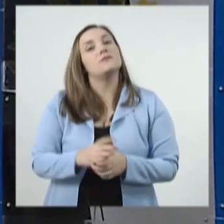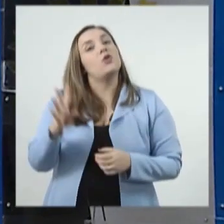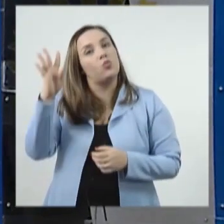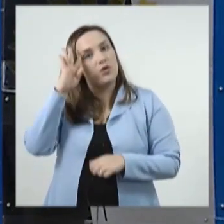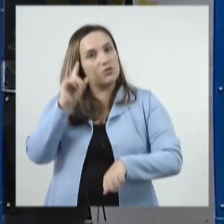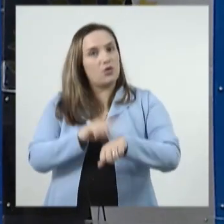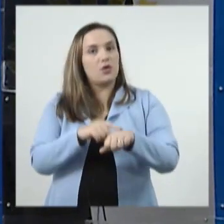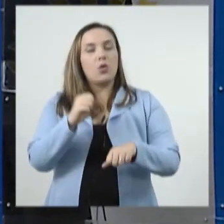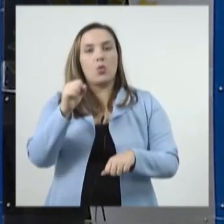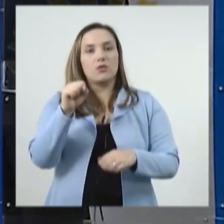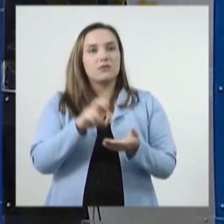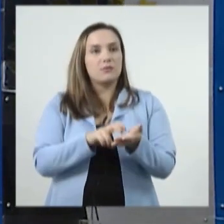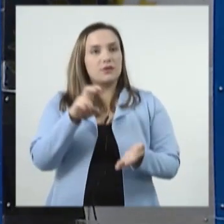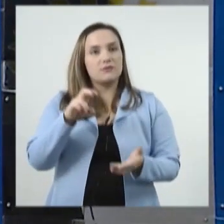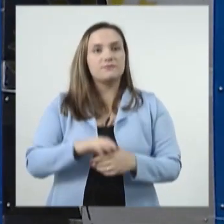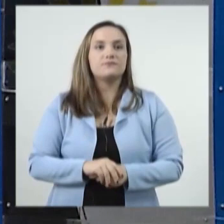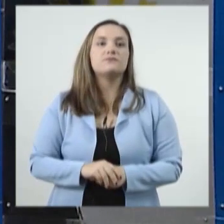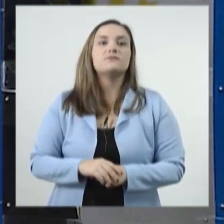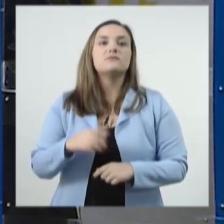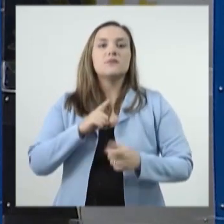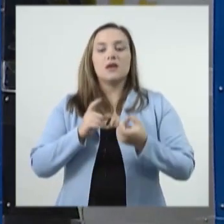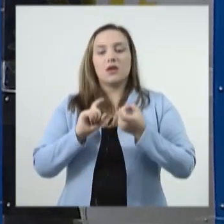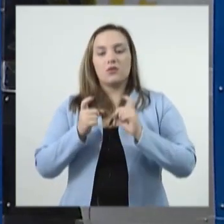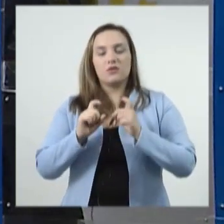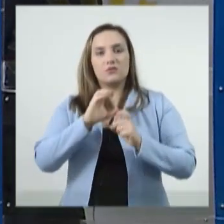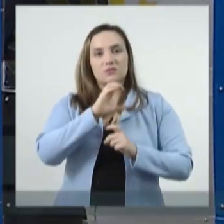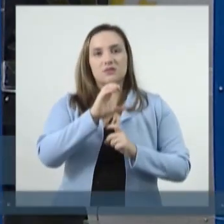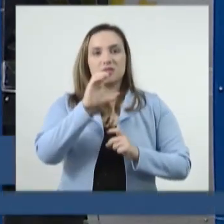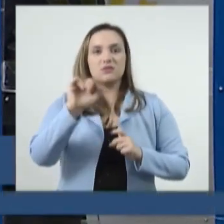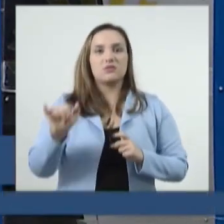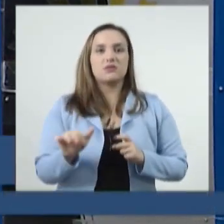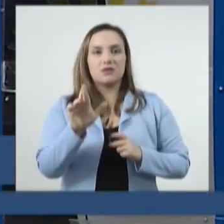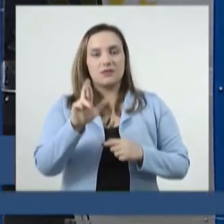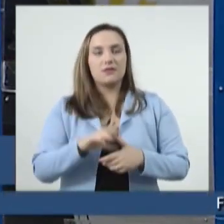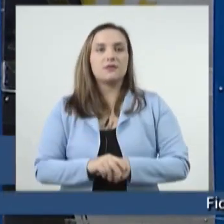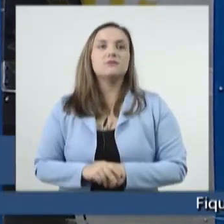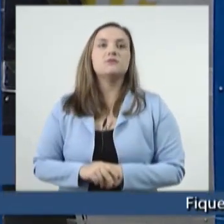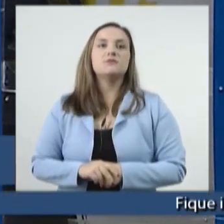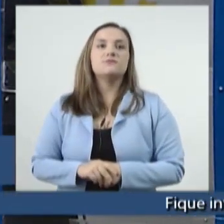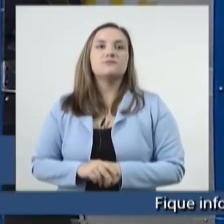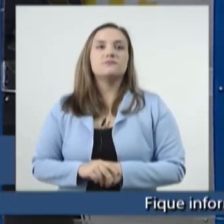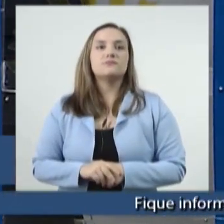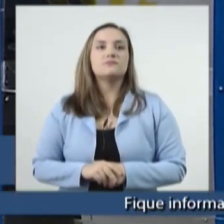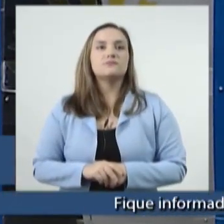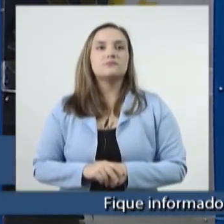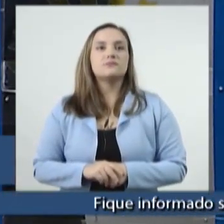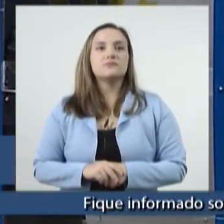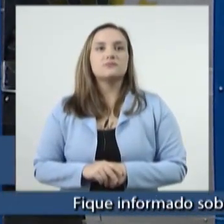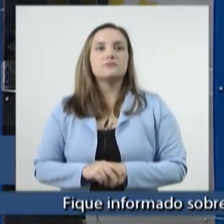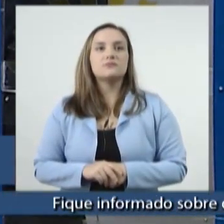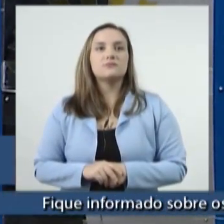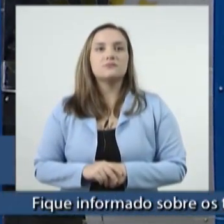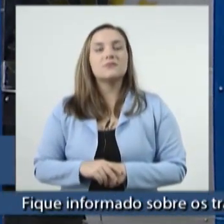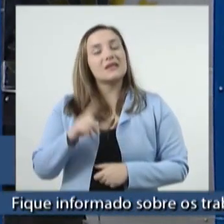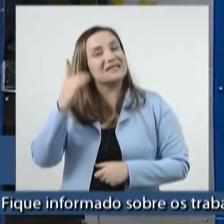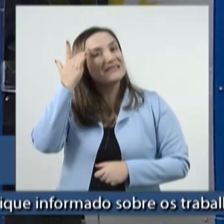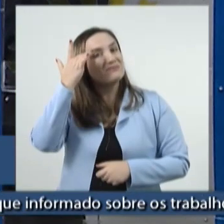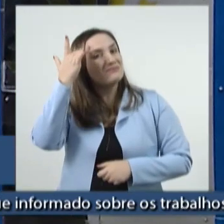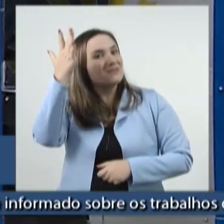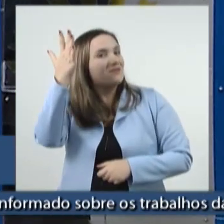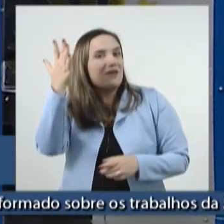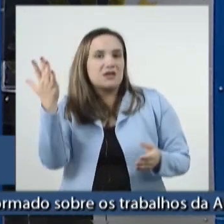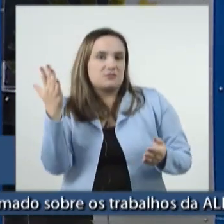-feiras, às oito horas da manhã, nós temos a reunião da Comissão de Constituição, Justiça e Redação. Isso aqui, a gente pode dizer que é o mais simples,